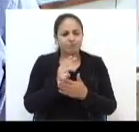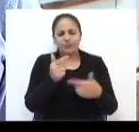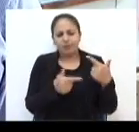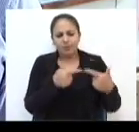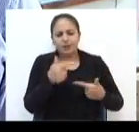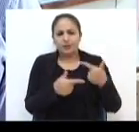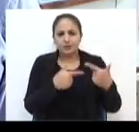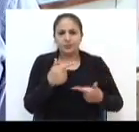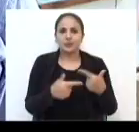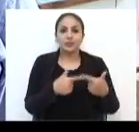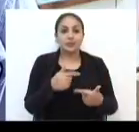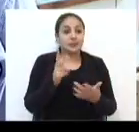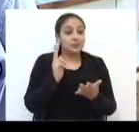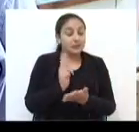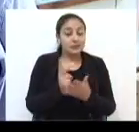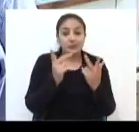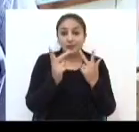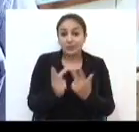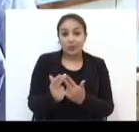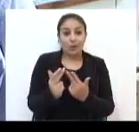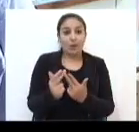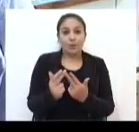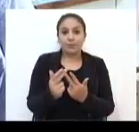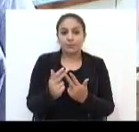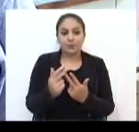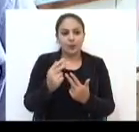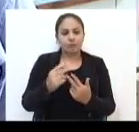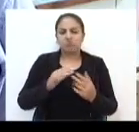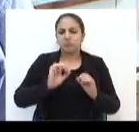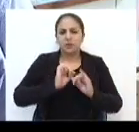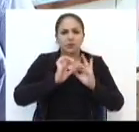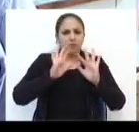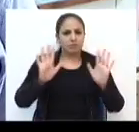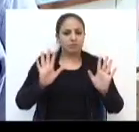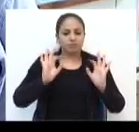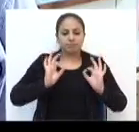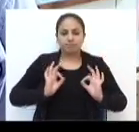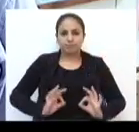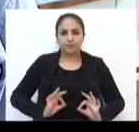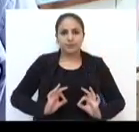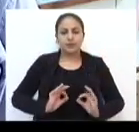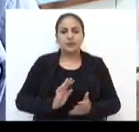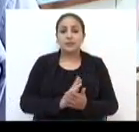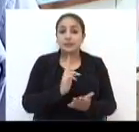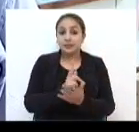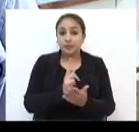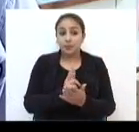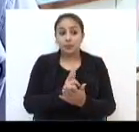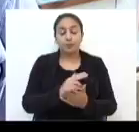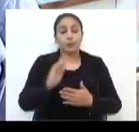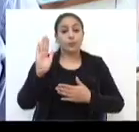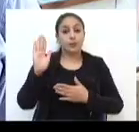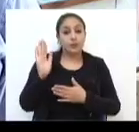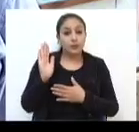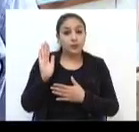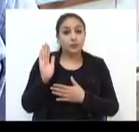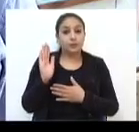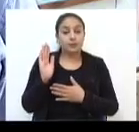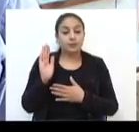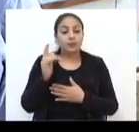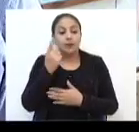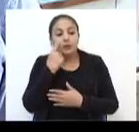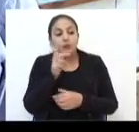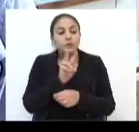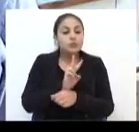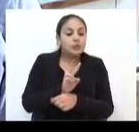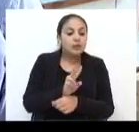cidade. E sempre com a mesma dignidade, a mesma sinceridade, prometendo sempre fiscalizar e cuidar